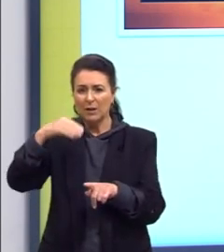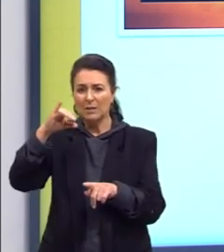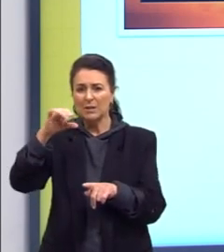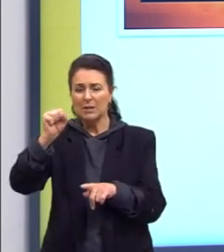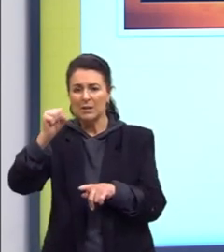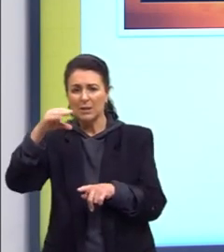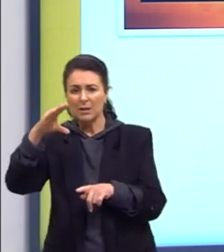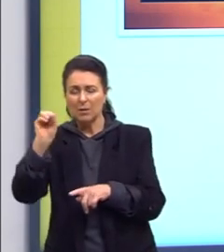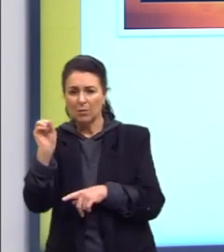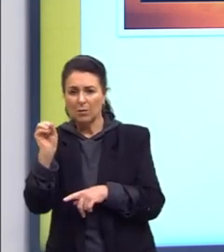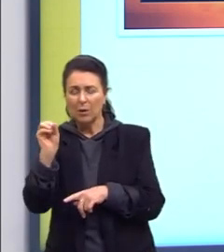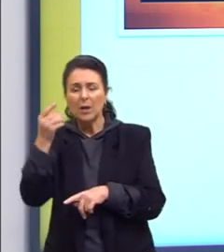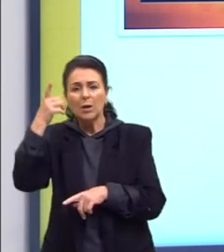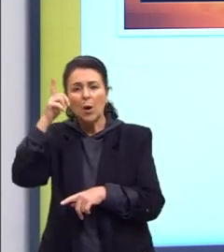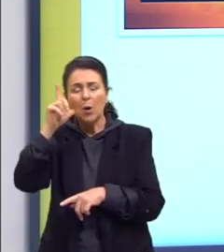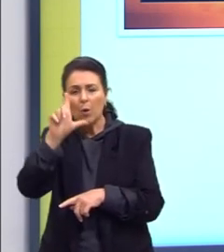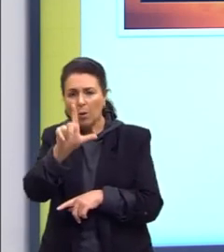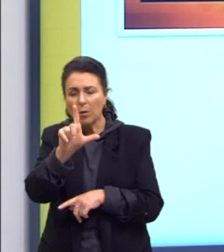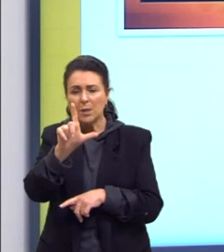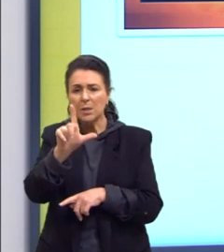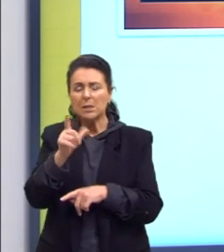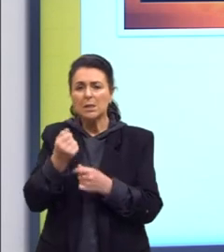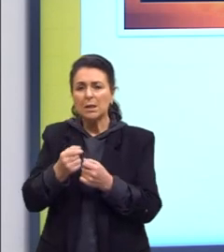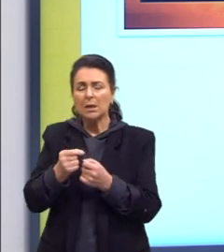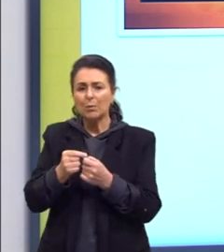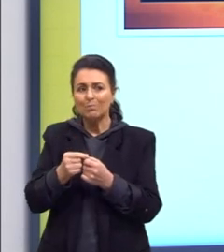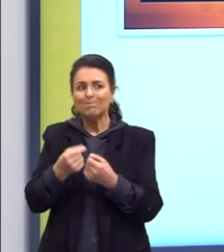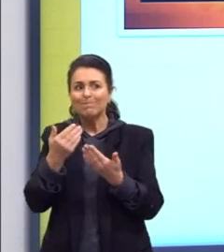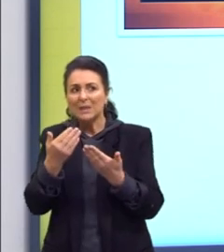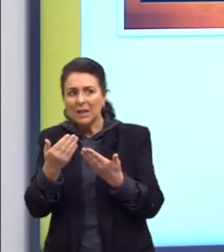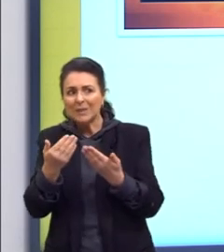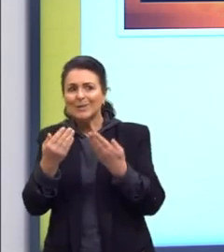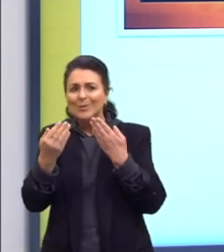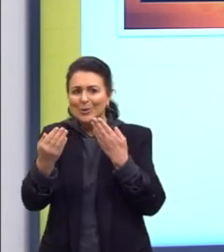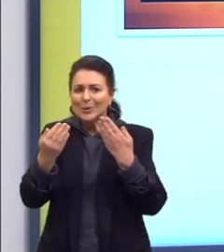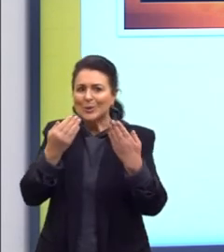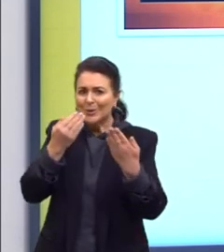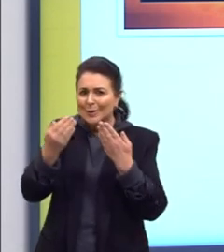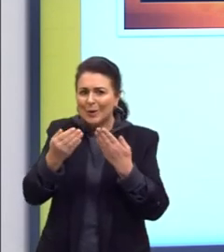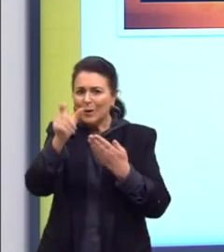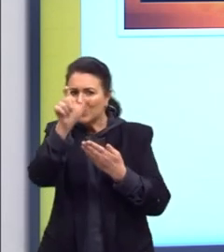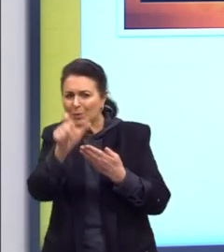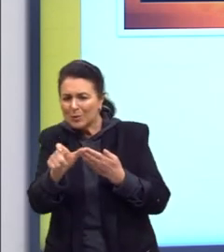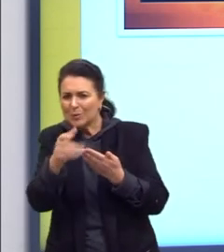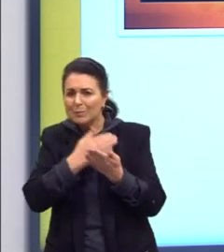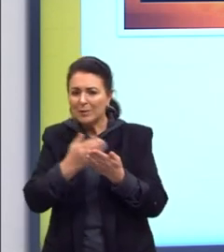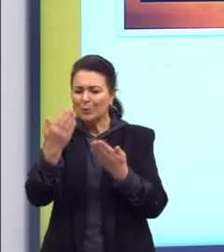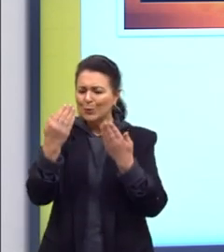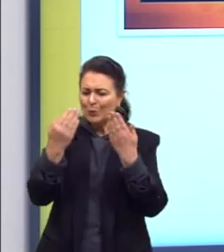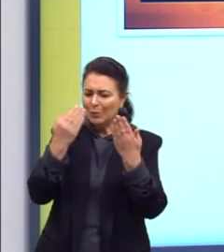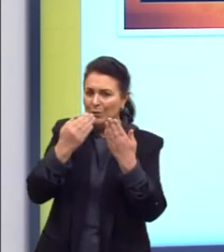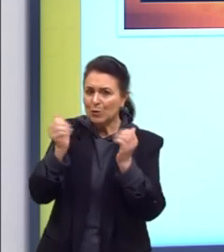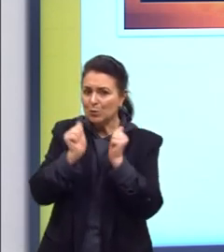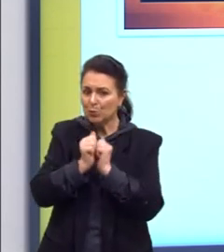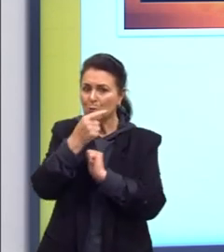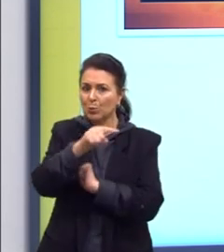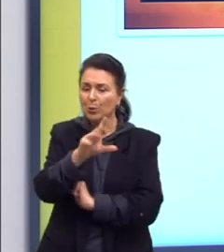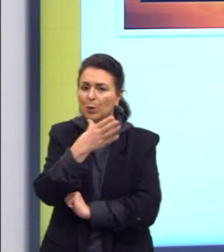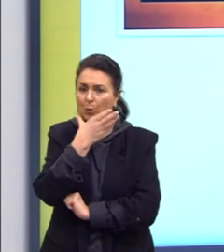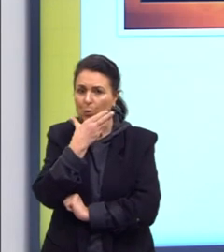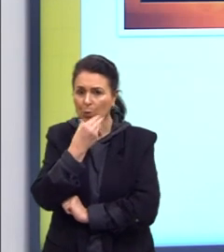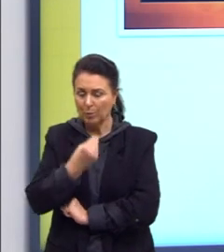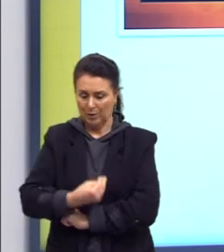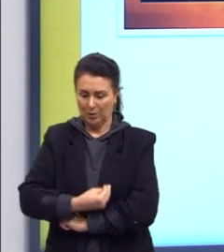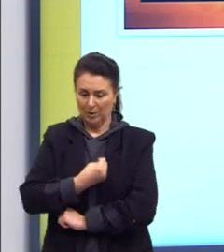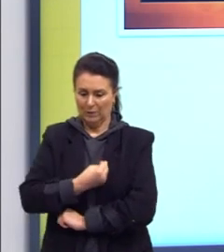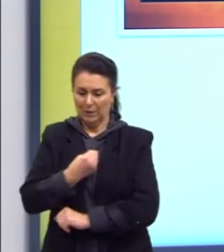conseguiu colocar uma sementinha de dúvida no pessoal. Então, para ele, a vida só